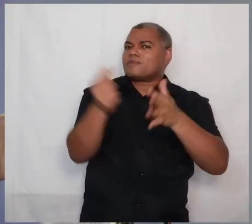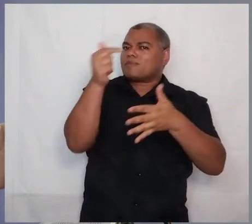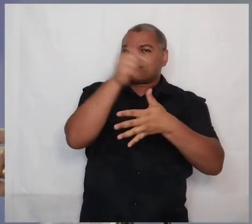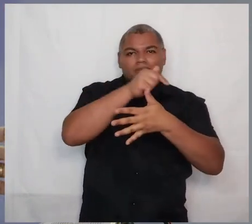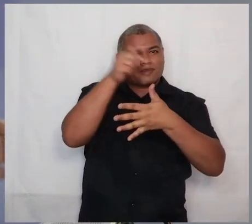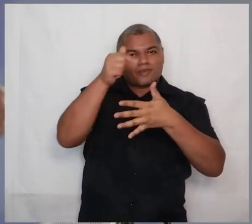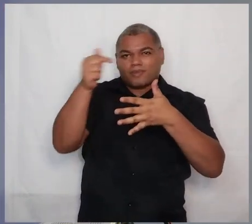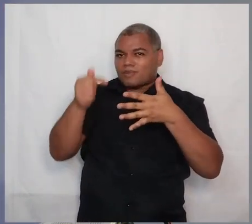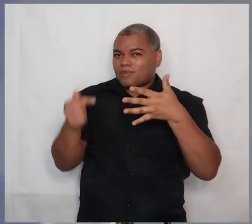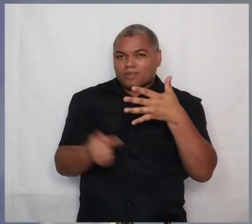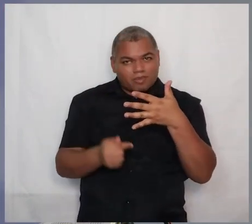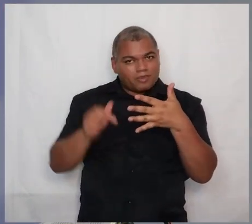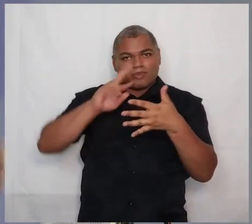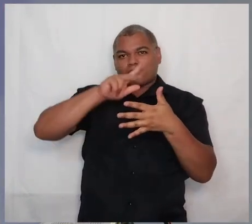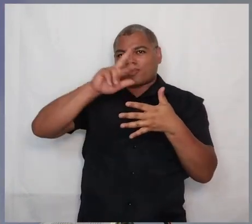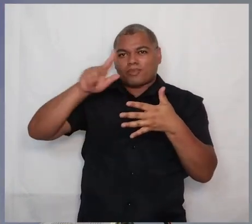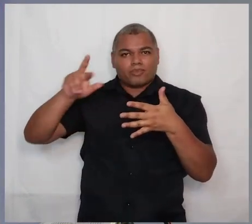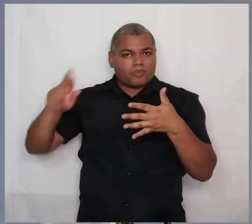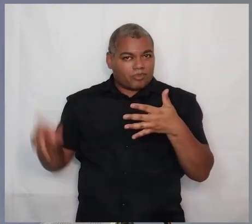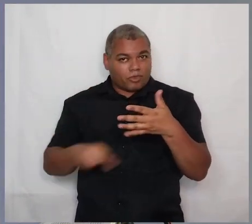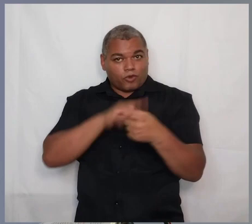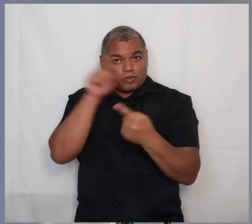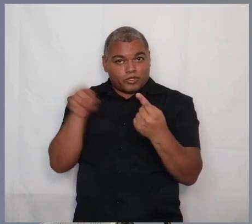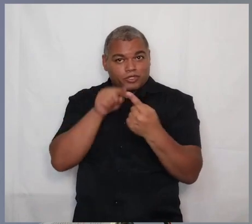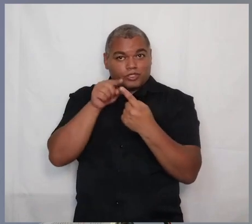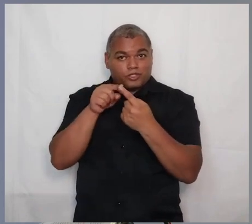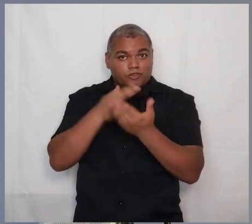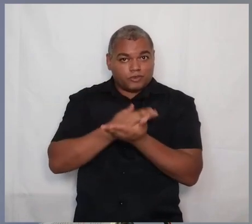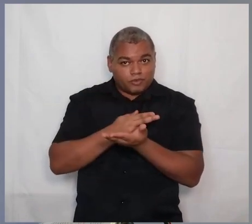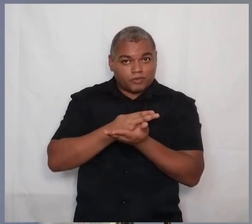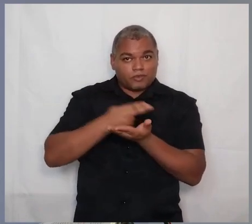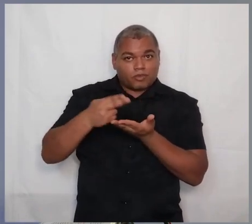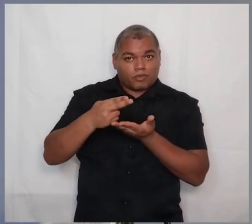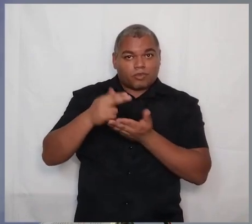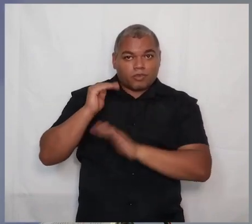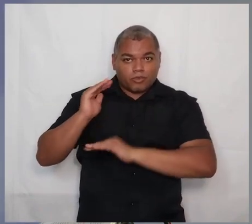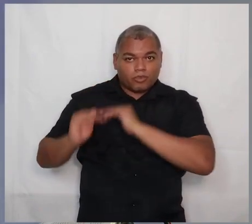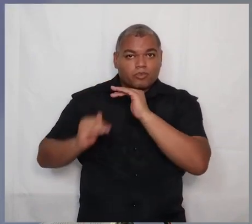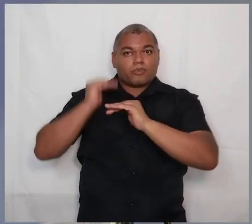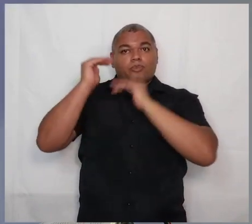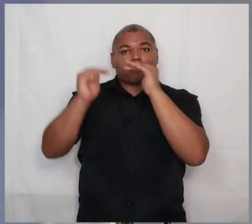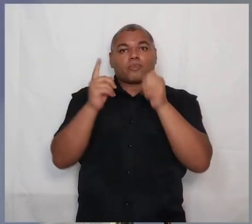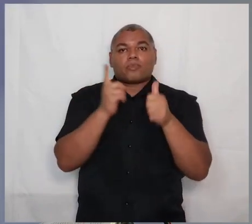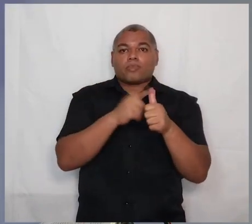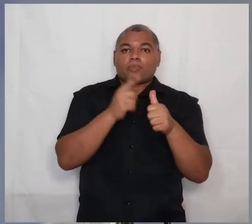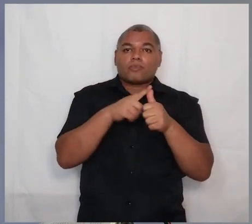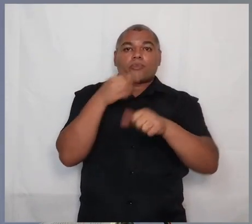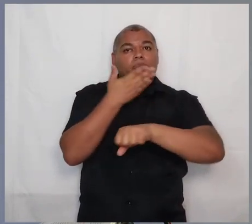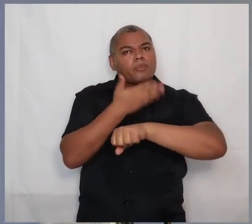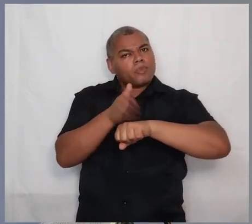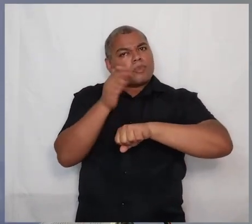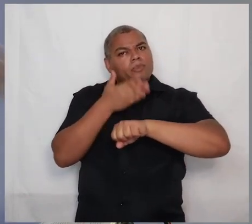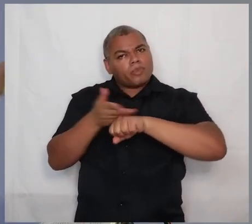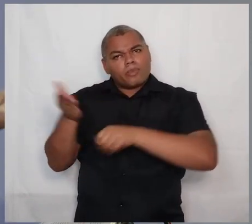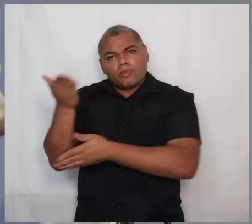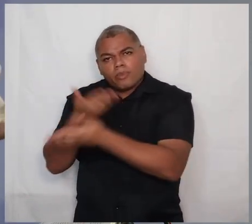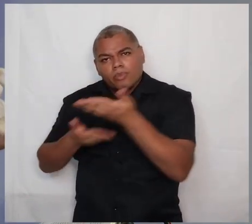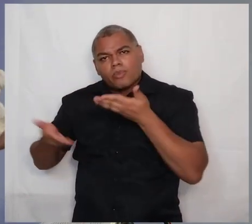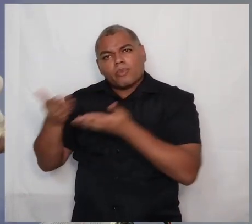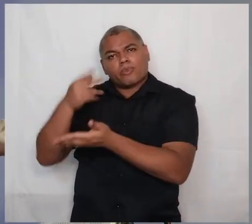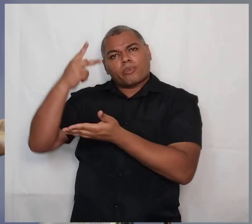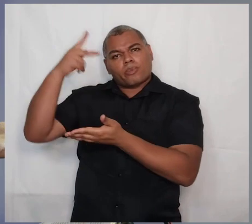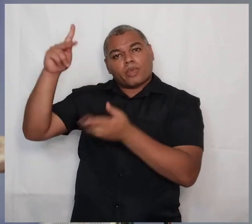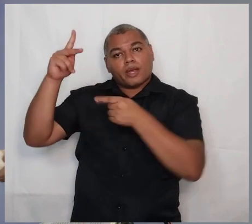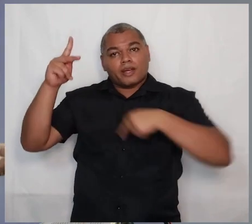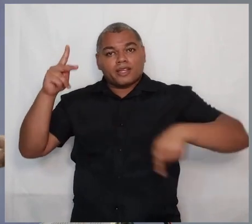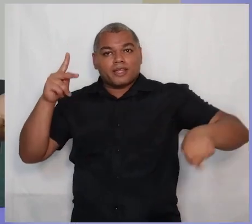de objetivos com vistas ao aperfeiçoamento dos santos. Número um, para o desempenho do seu serviço, para que eles usem os